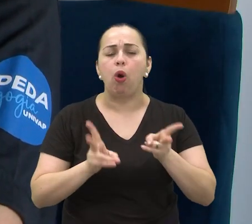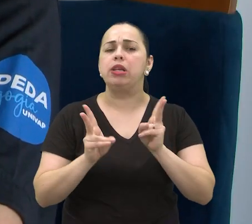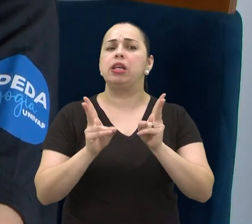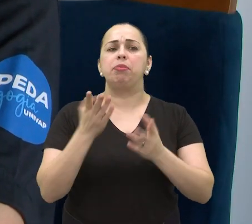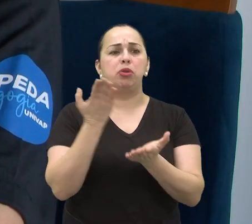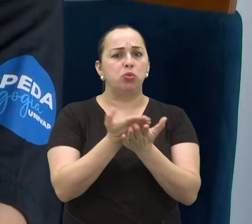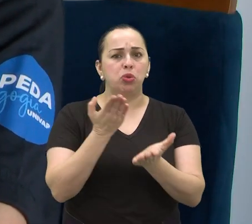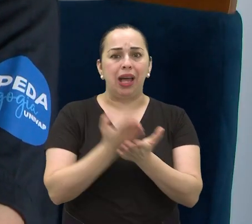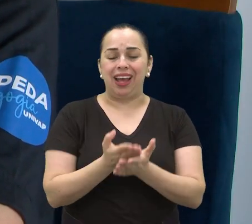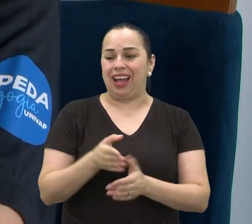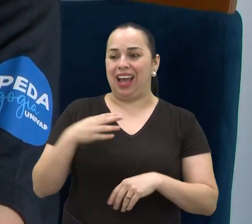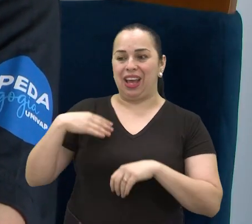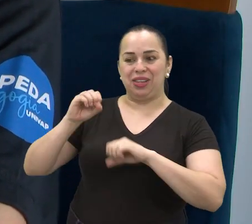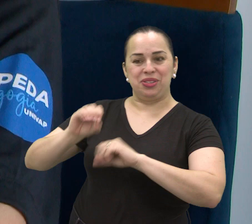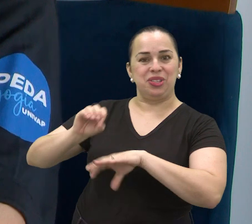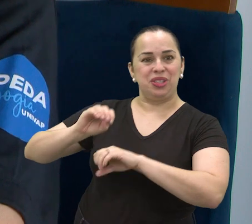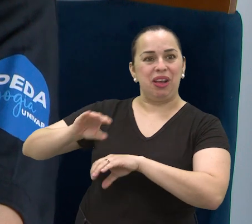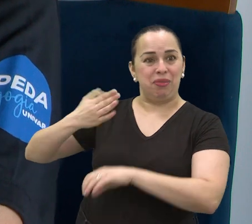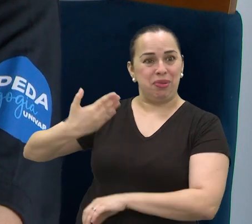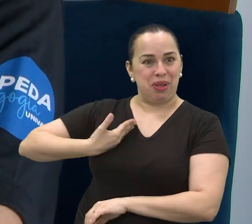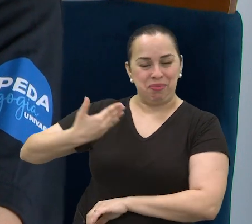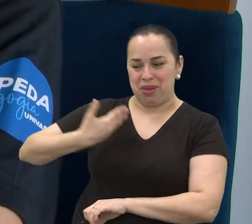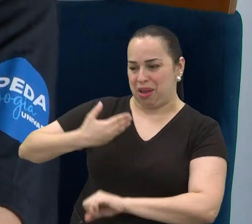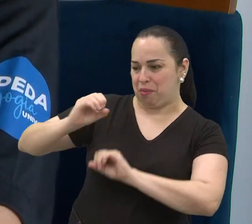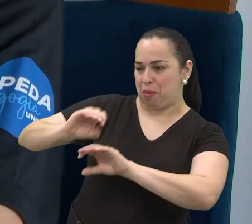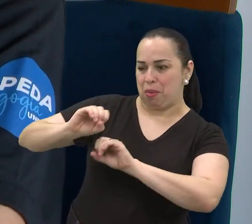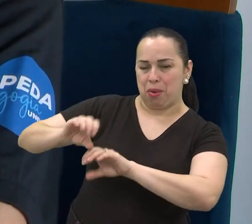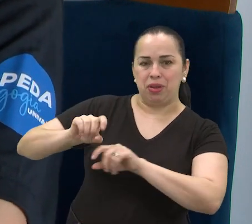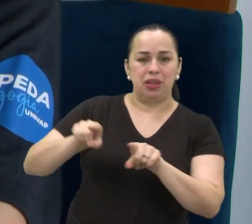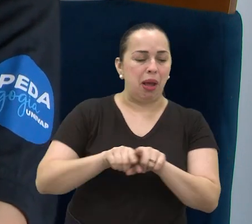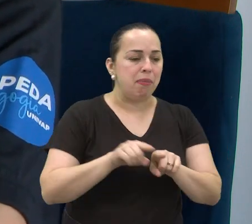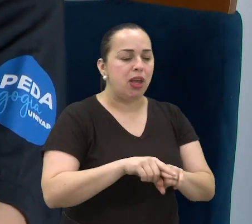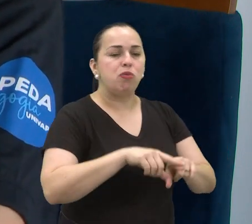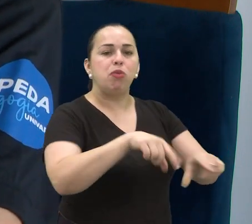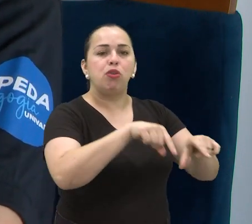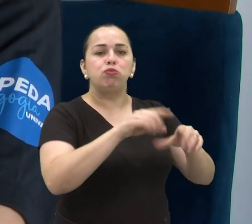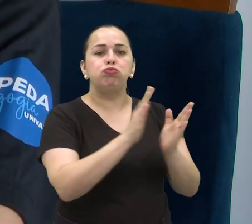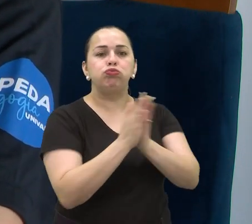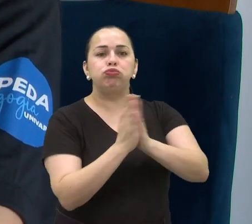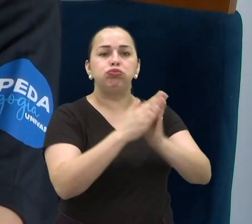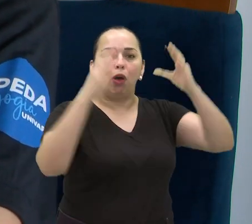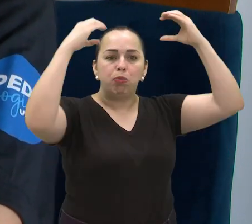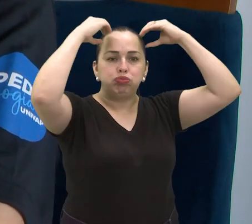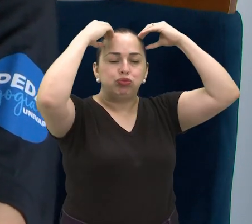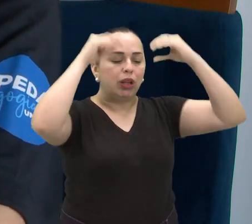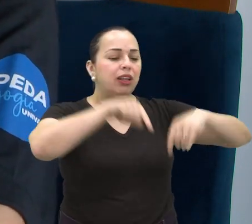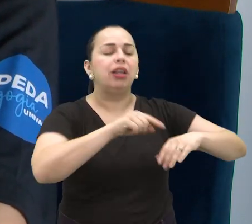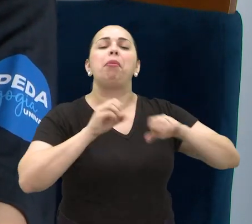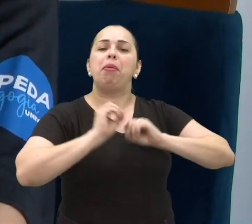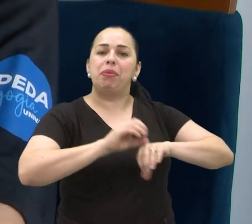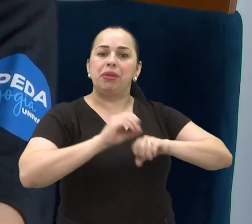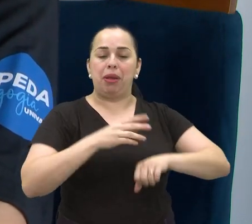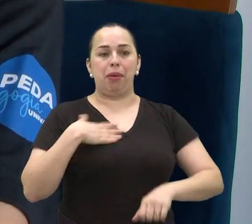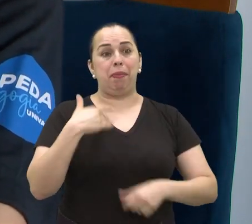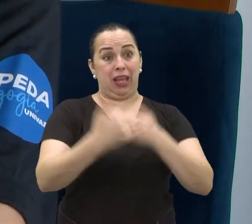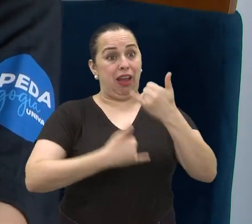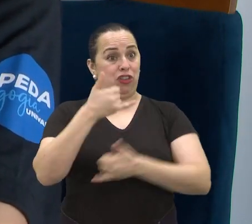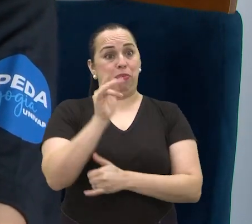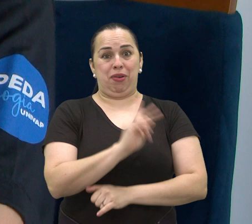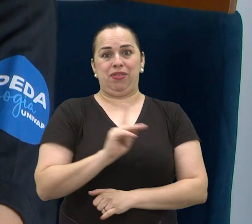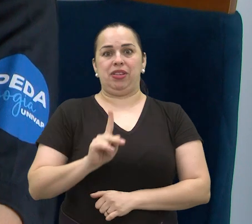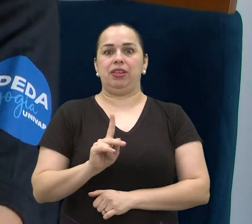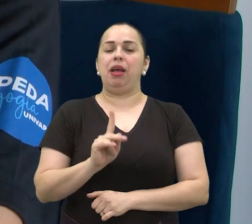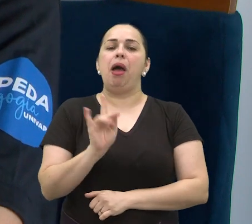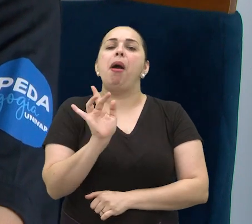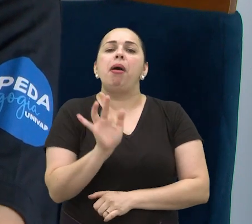bastante. Sempre ensinava aos meus amigos na sala de aula, ensinava até os meus bichinhos de pelúcia em casa e brincava de professora, aquela